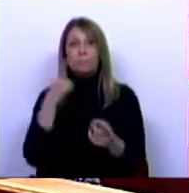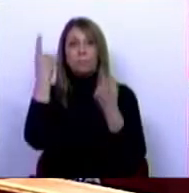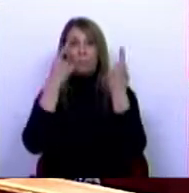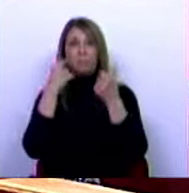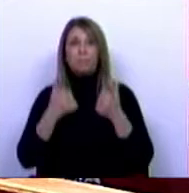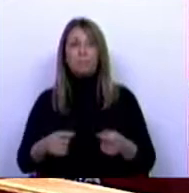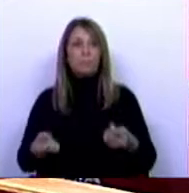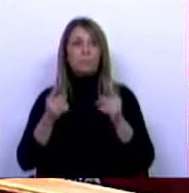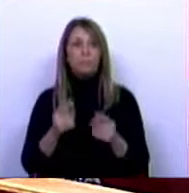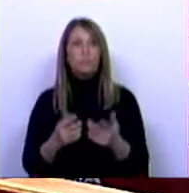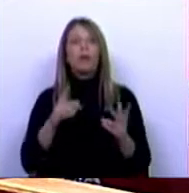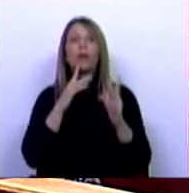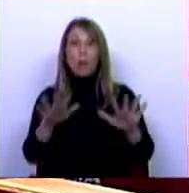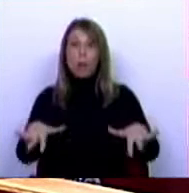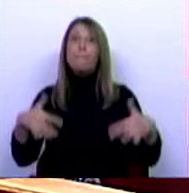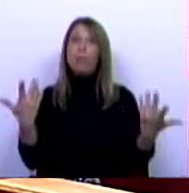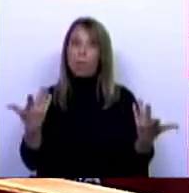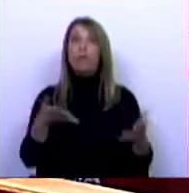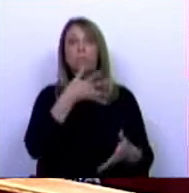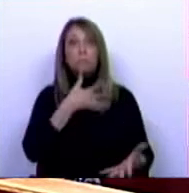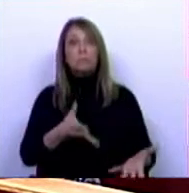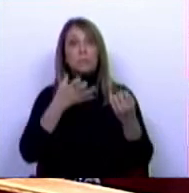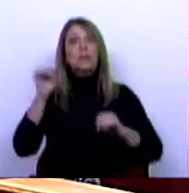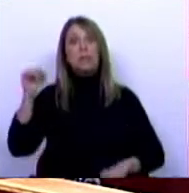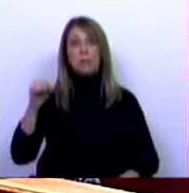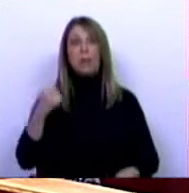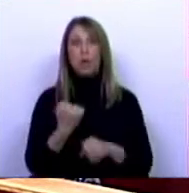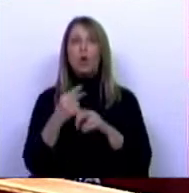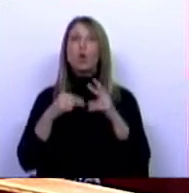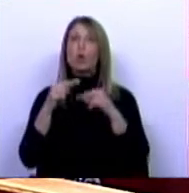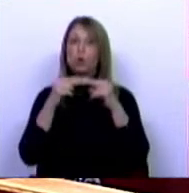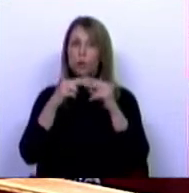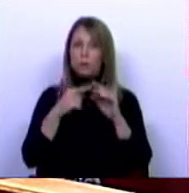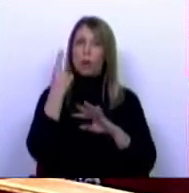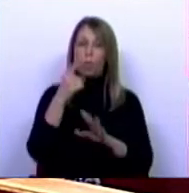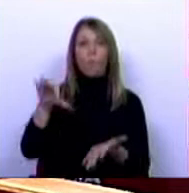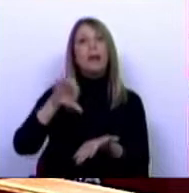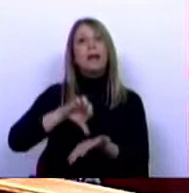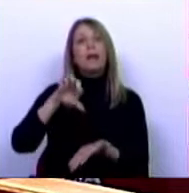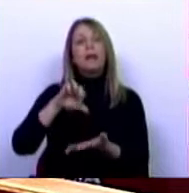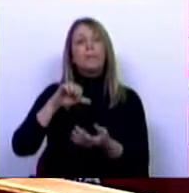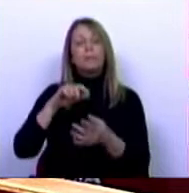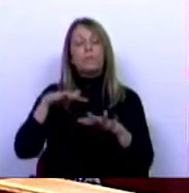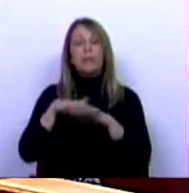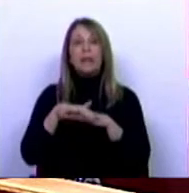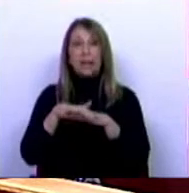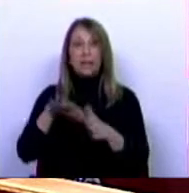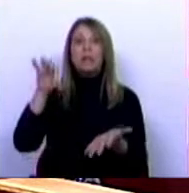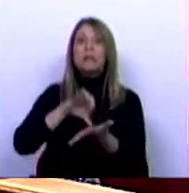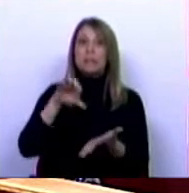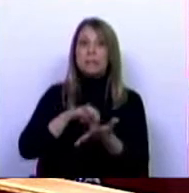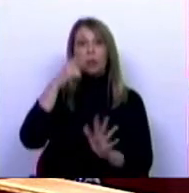pode, e será desejável, sim, a construção de uma rede de centros interpretativos da Primeira República e do Estado